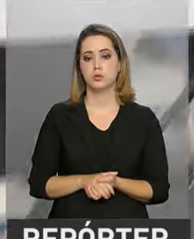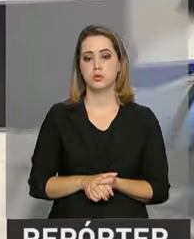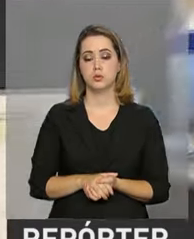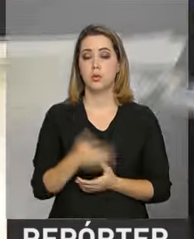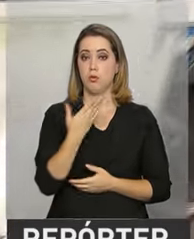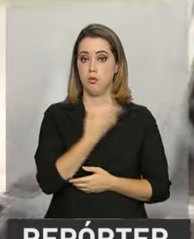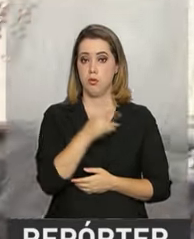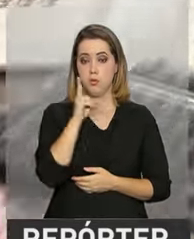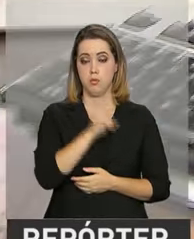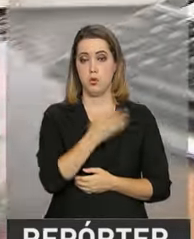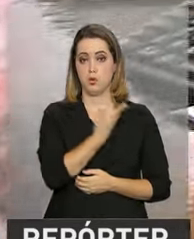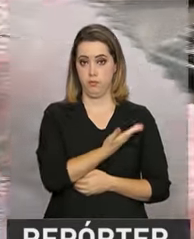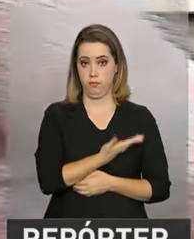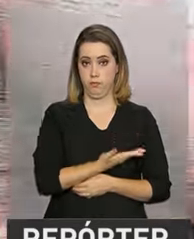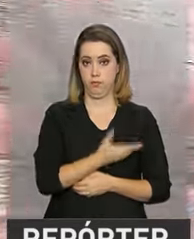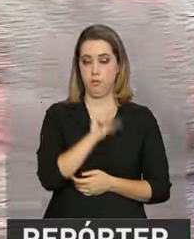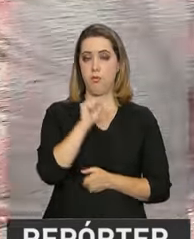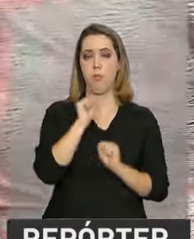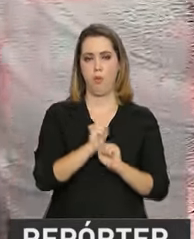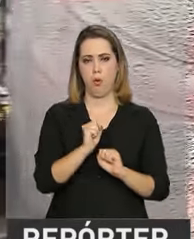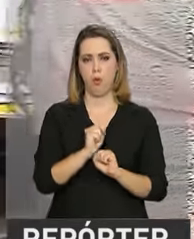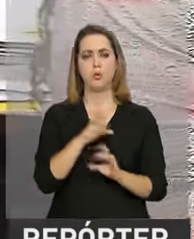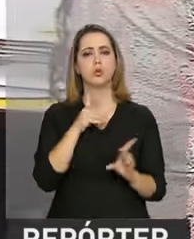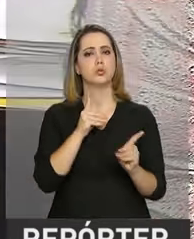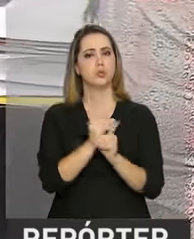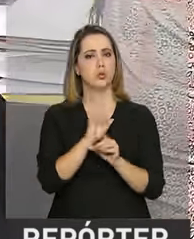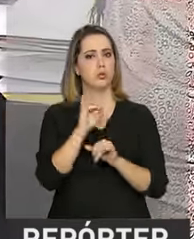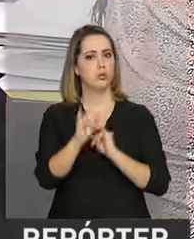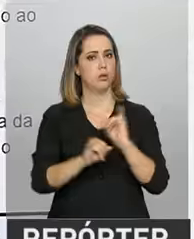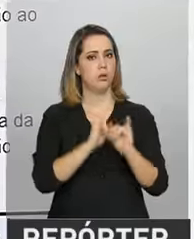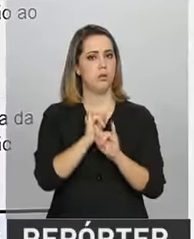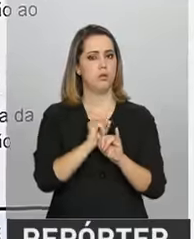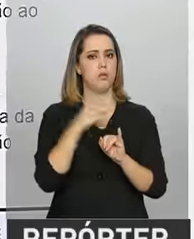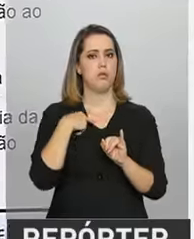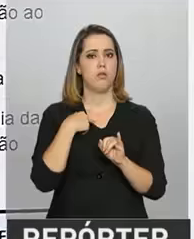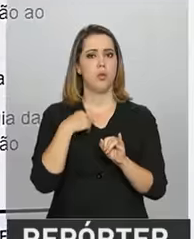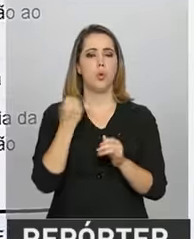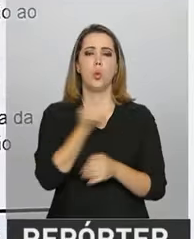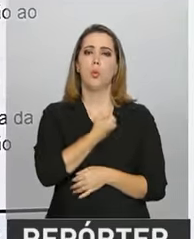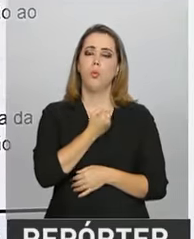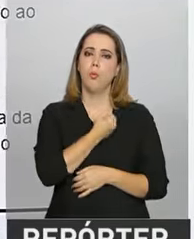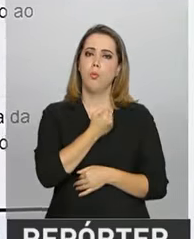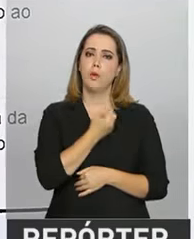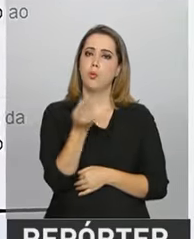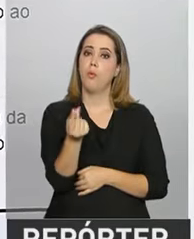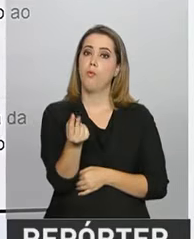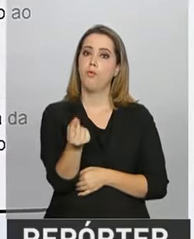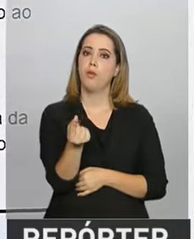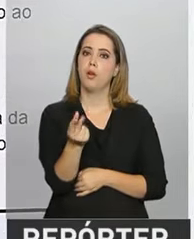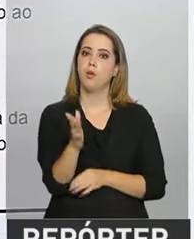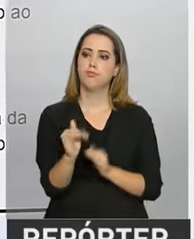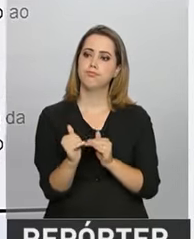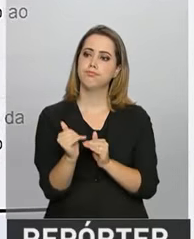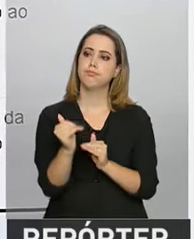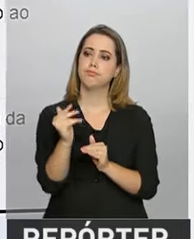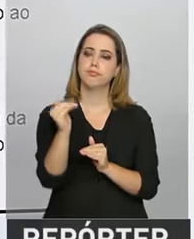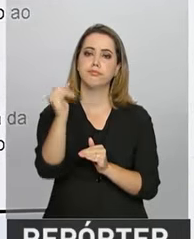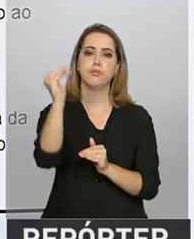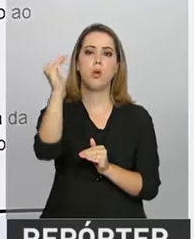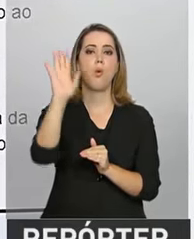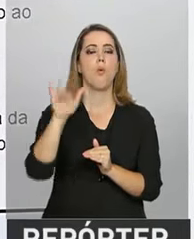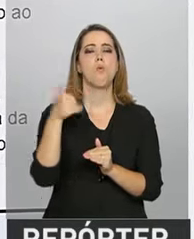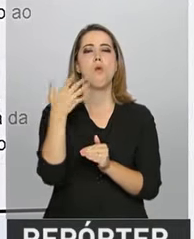Comexvis, é possível encontrar informações sobre estatísticas, valores e ranking entre os